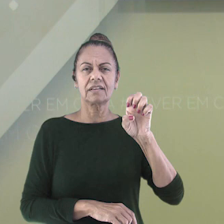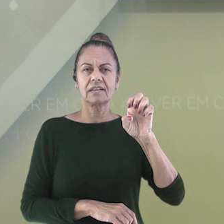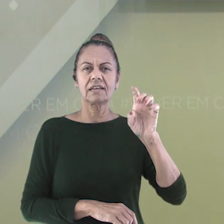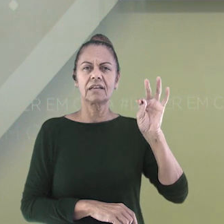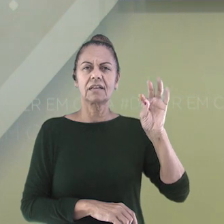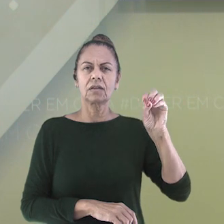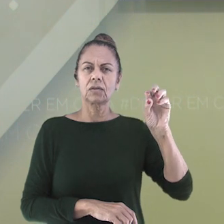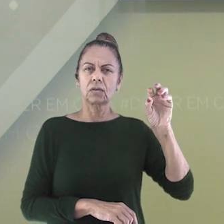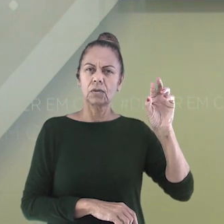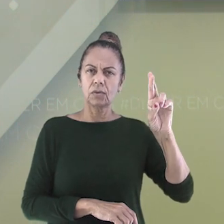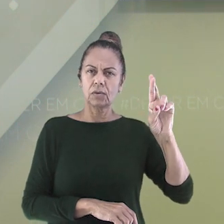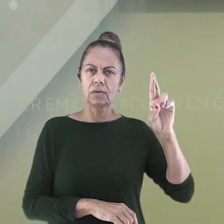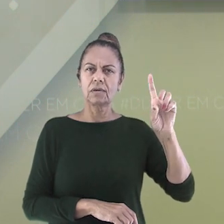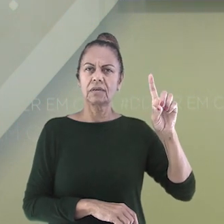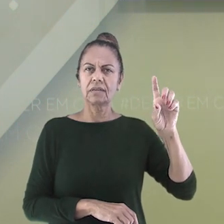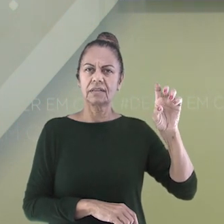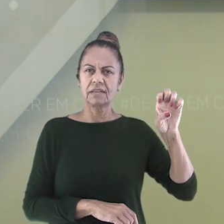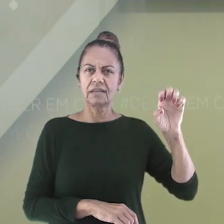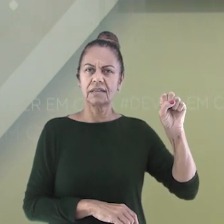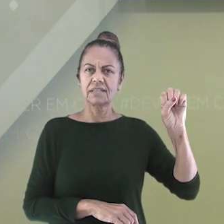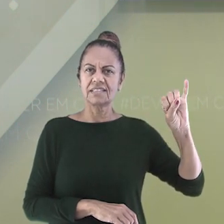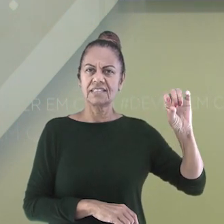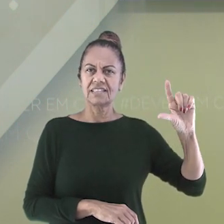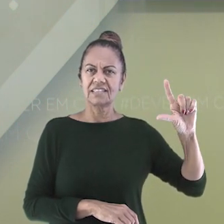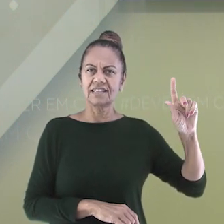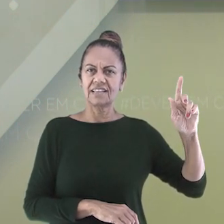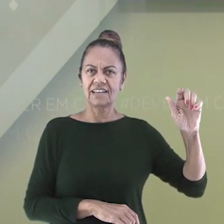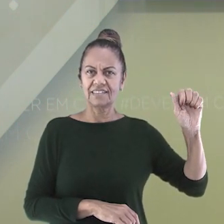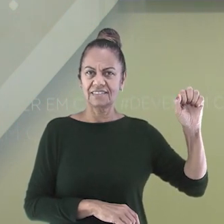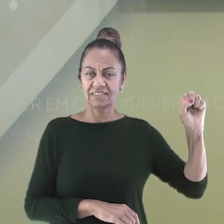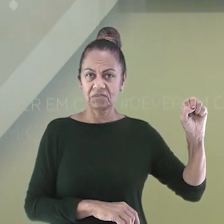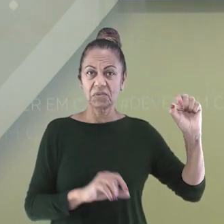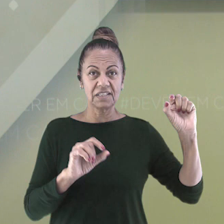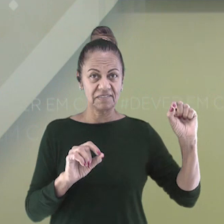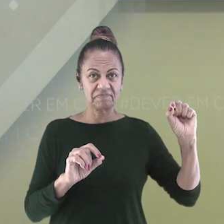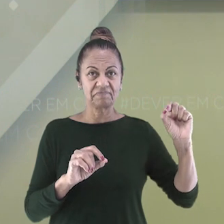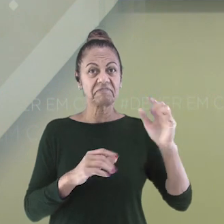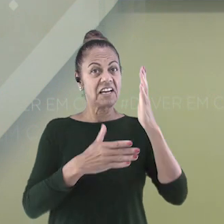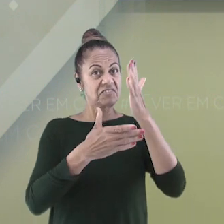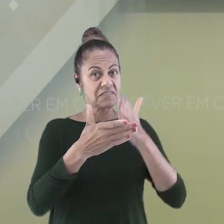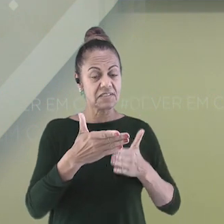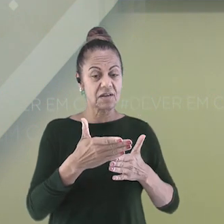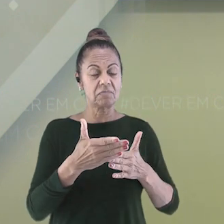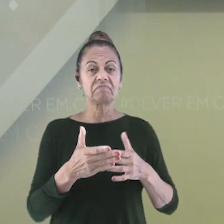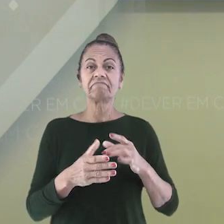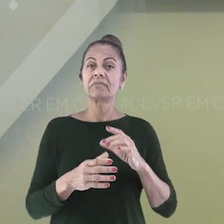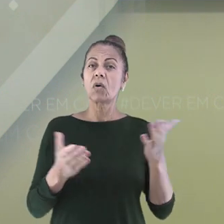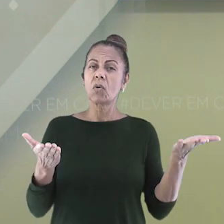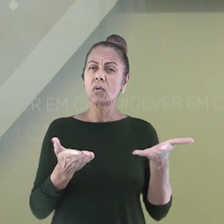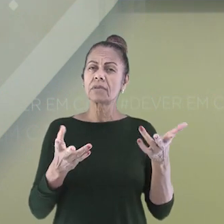em dia, temos muitas divisões territoriais sistematizadas. Países, Estado, Cidades.